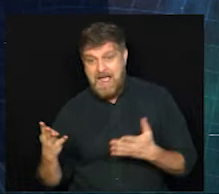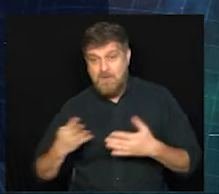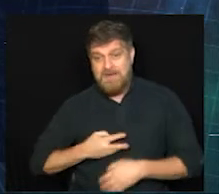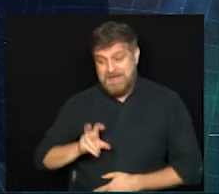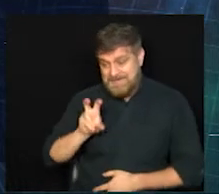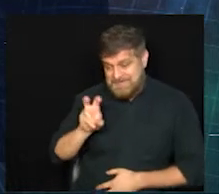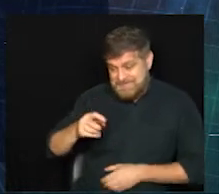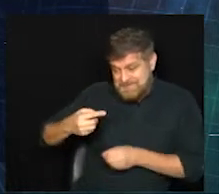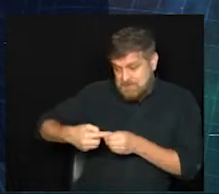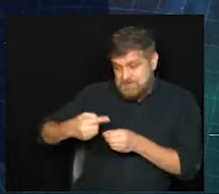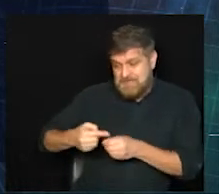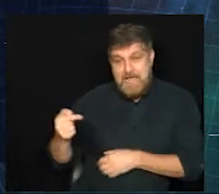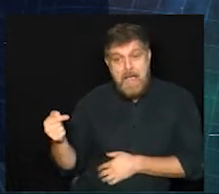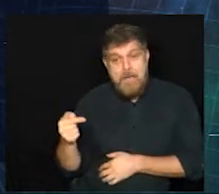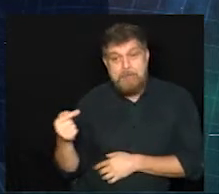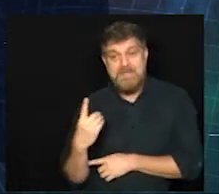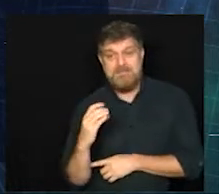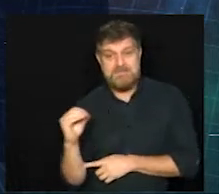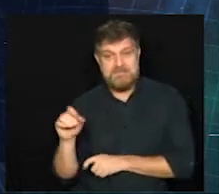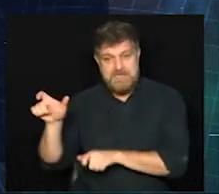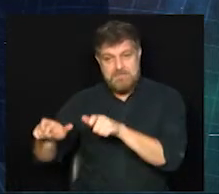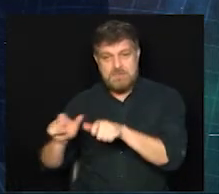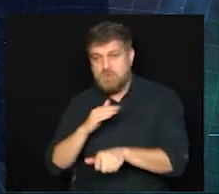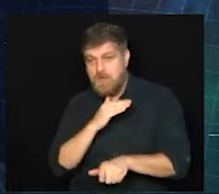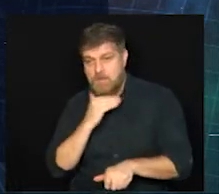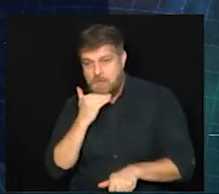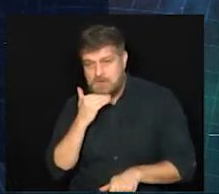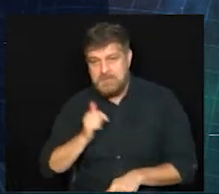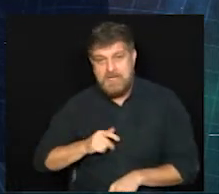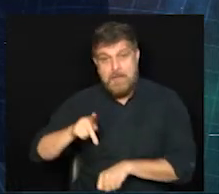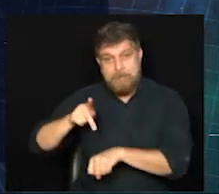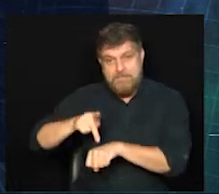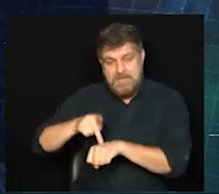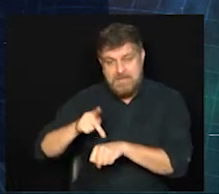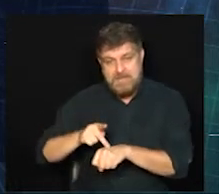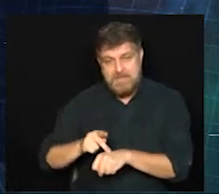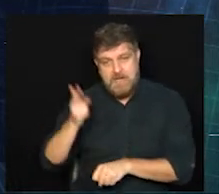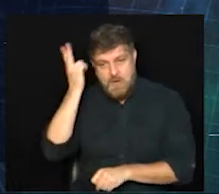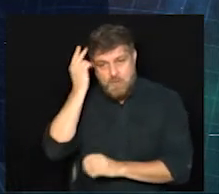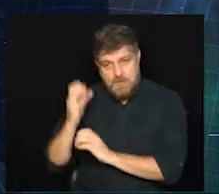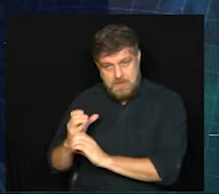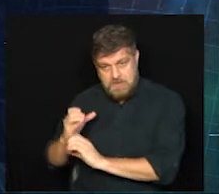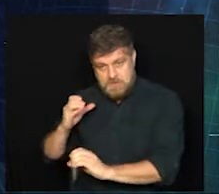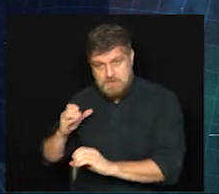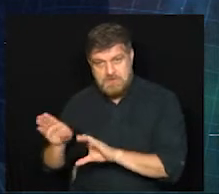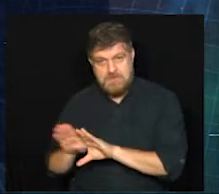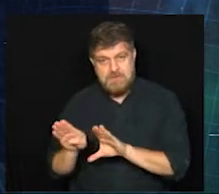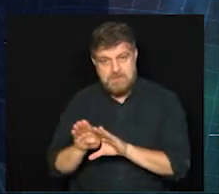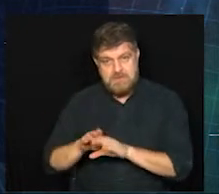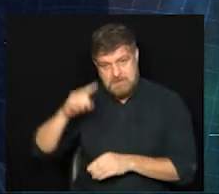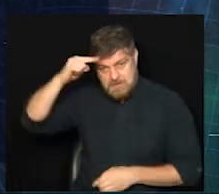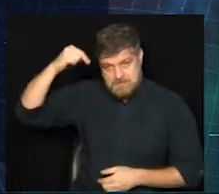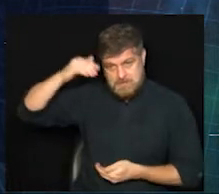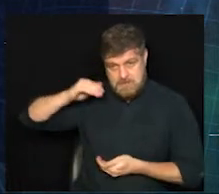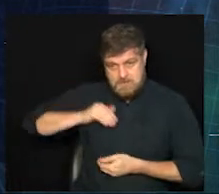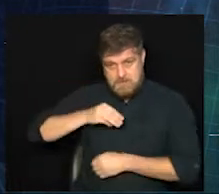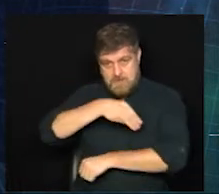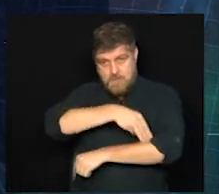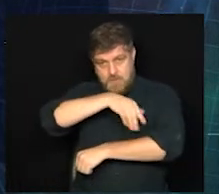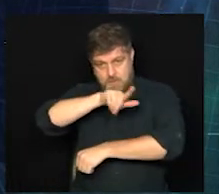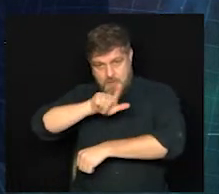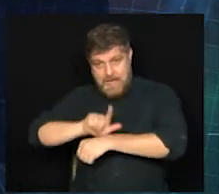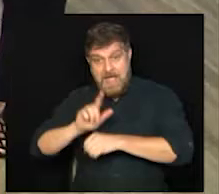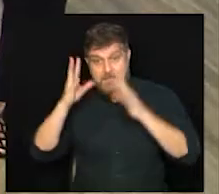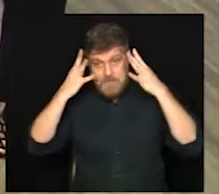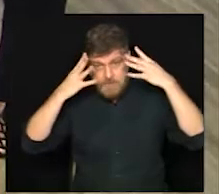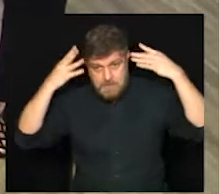5 municípios com menos de 100 óbitos devido à Covid-19. Pedreira, Engenheiro Coelho, Santo Antônio de Posse, Morungaba e Olambra.